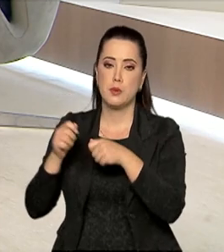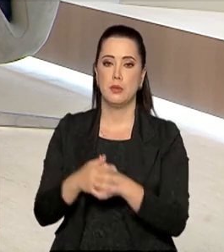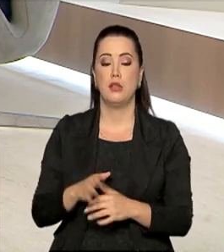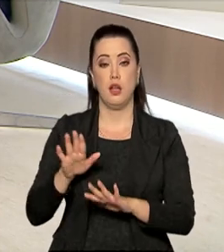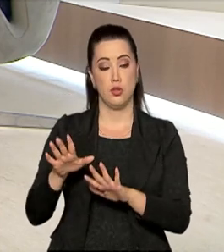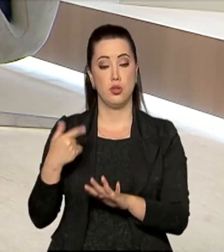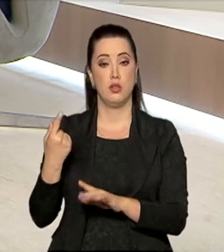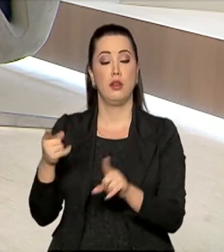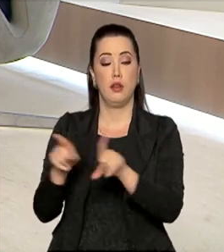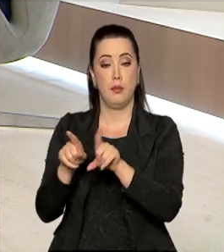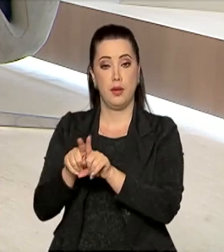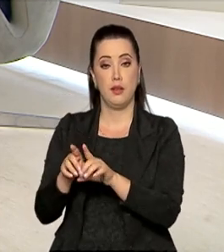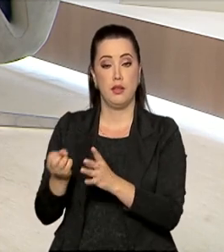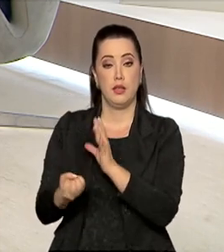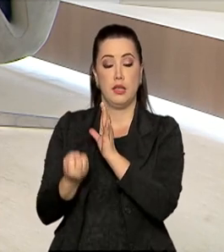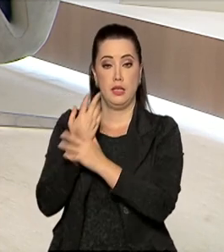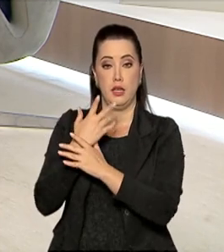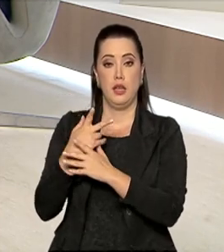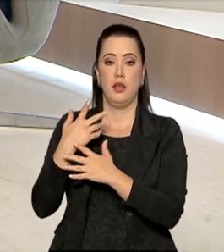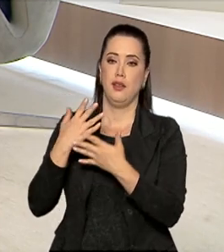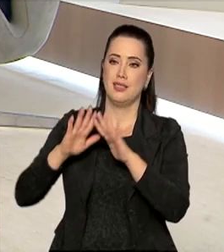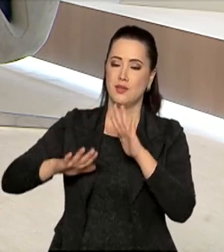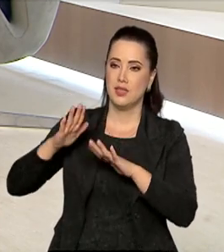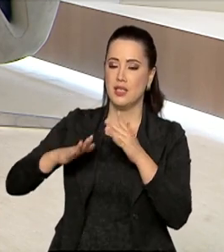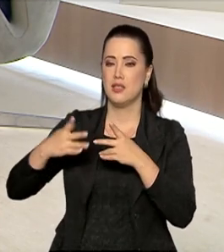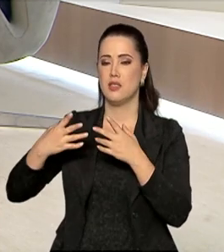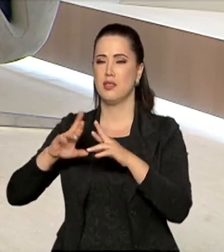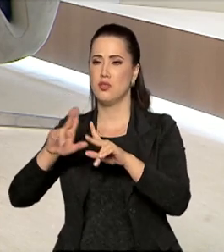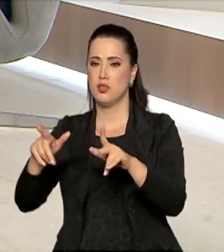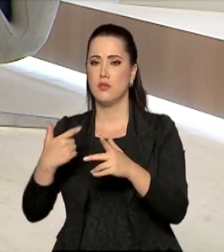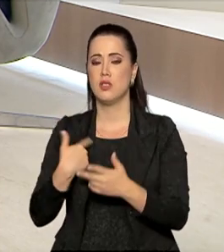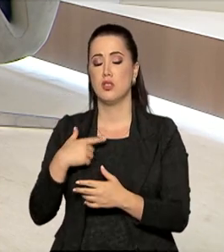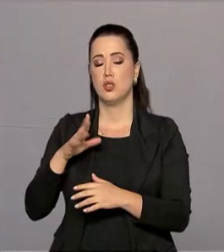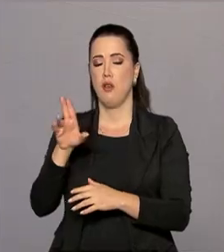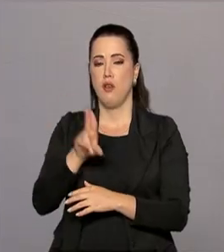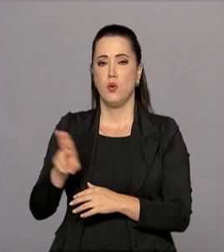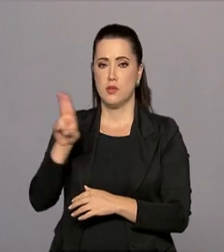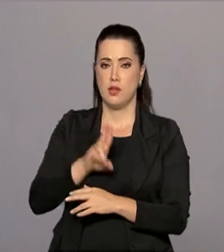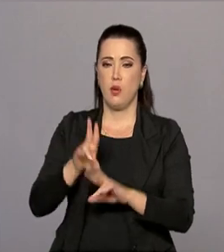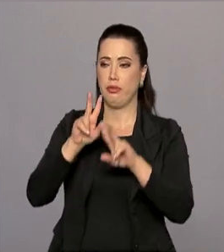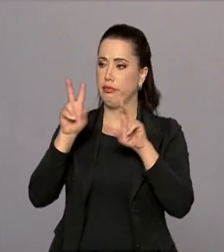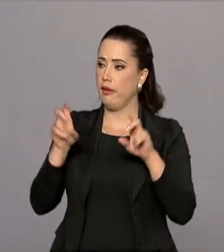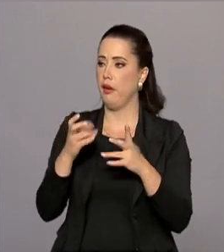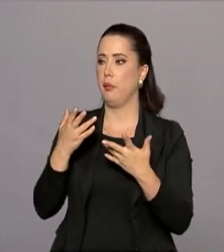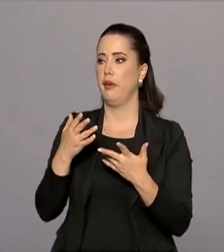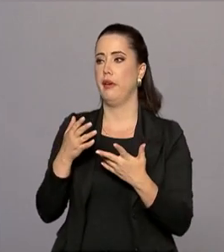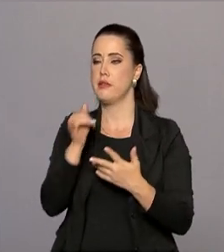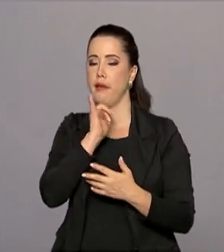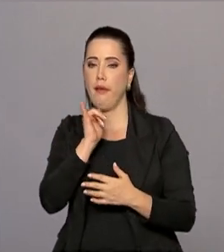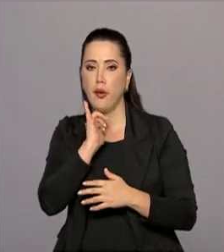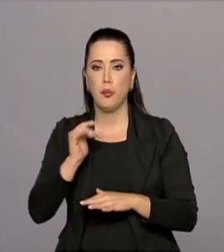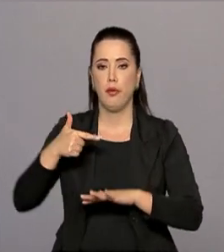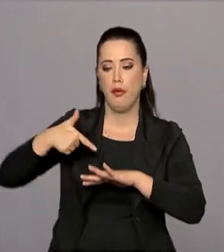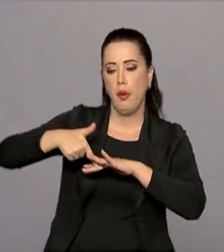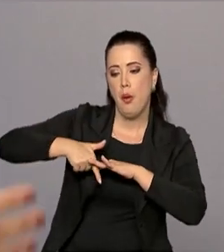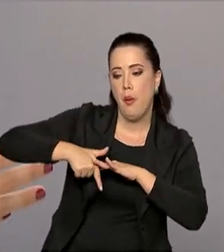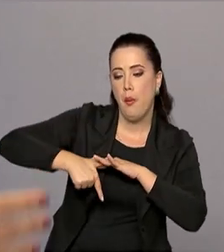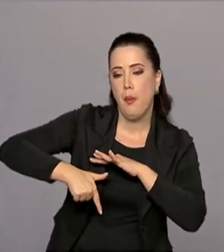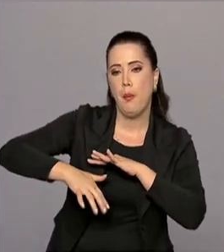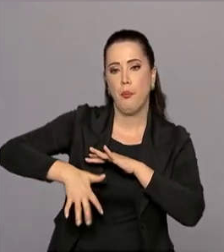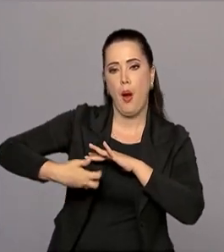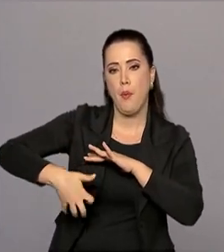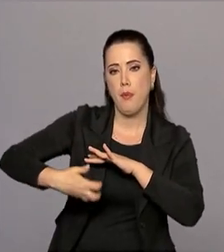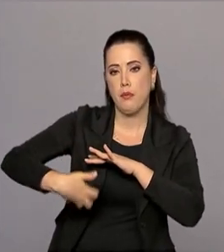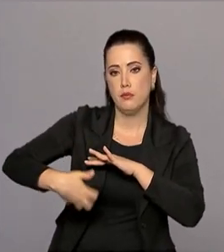polêmica, além dessa atuação, uma vida econômica diferente do índio, é a mineração. São várias atividades. A gente já falou de agricultura, já falou de turismo.